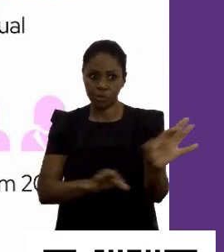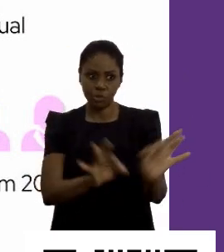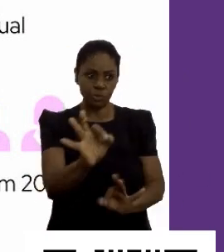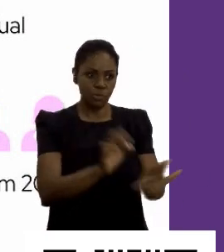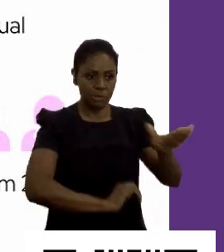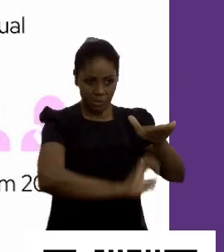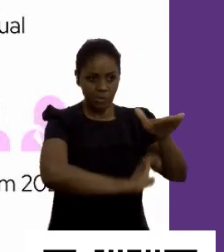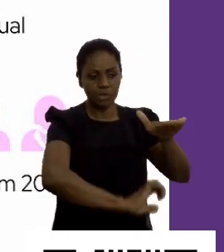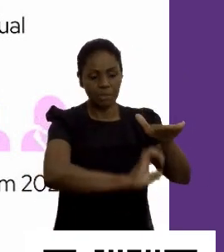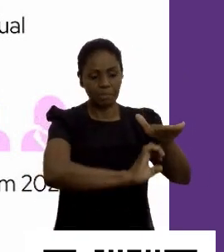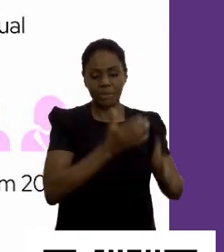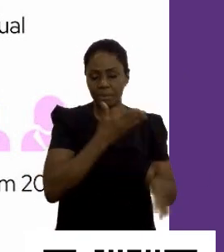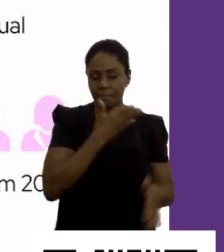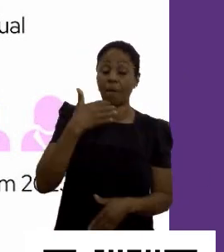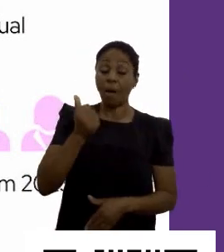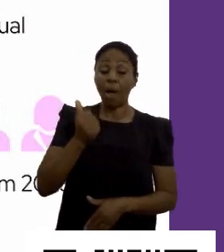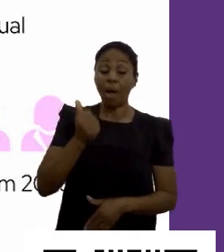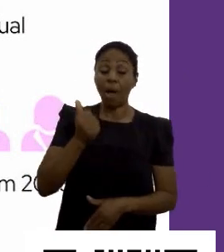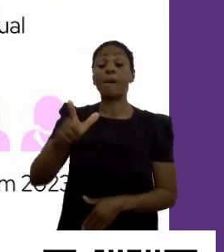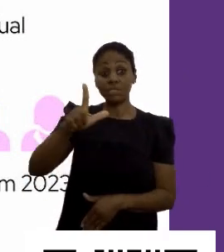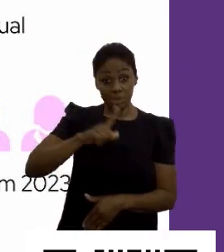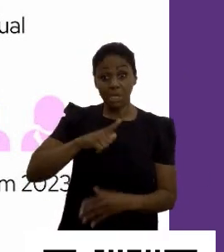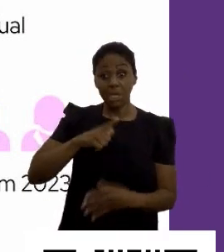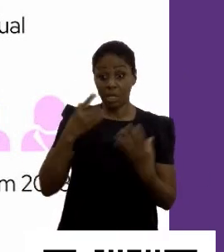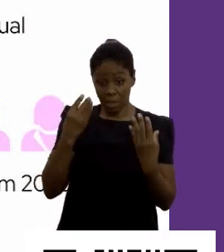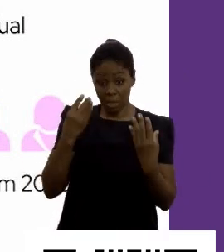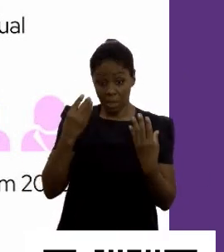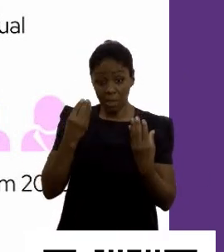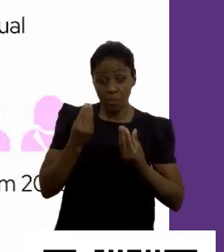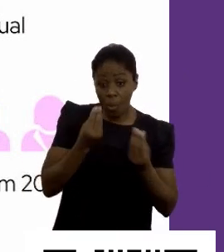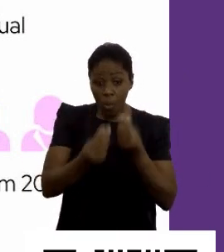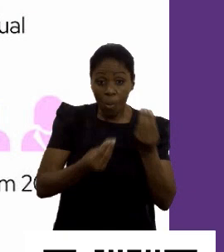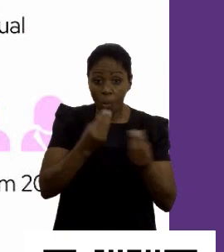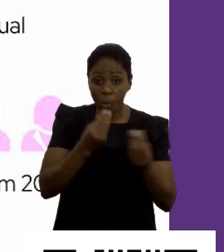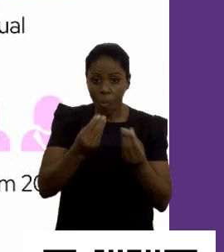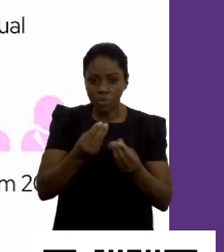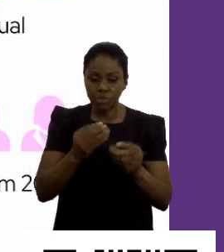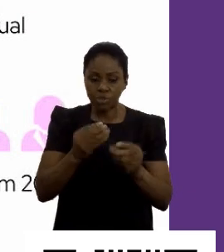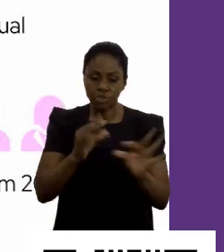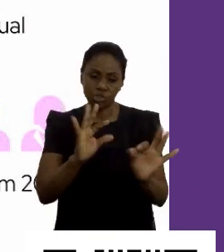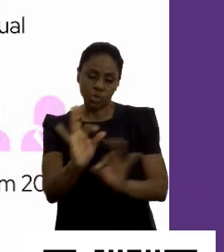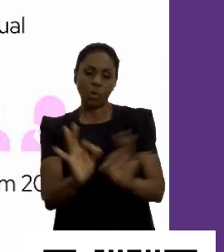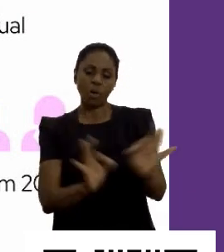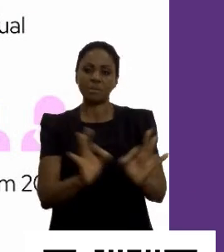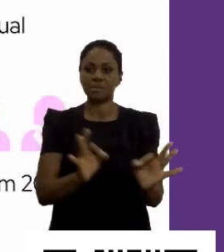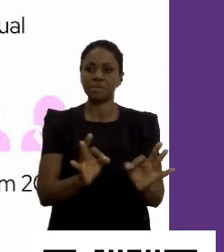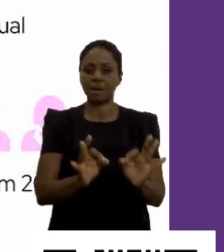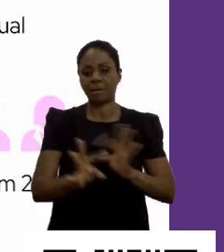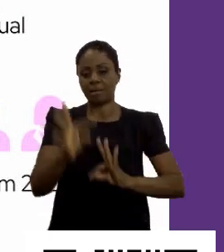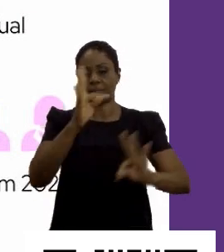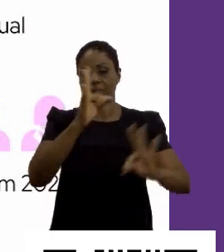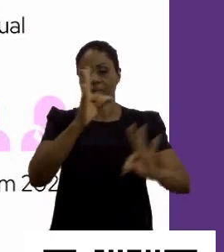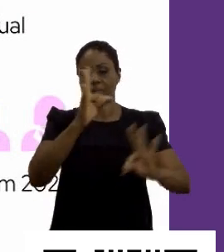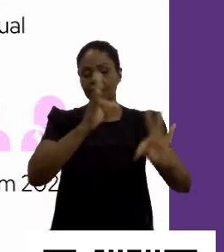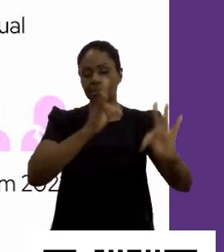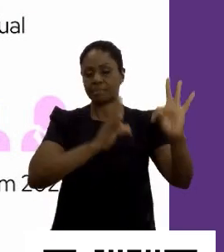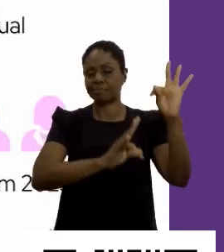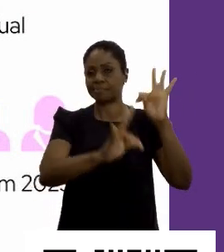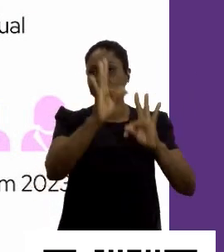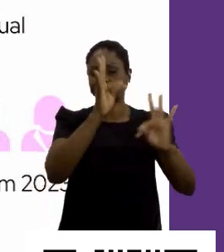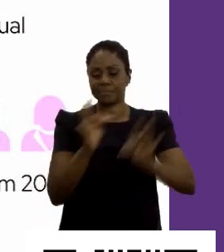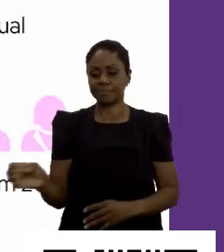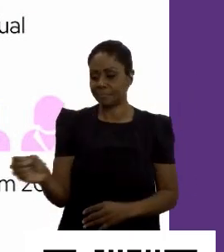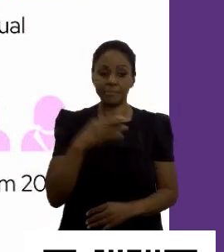melhor maneira, e há uma maneira de mitigar isso, há uma forma de melhorar isso, é embarcar tecnologia, inovação e